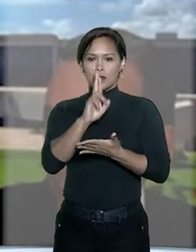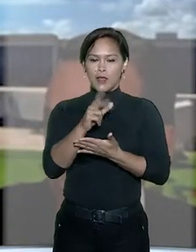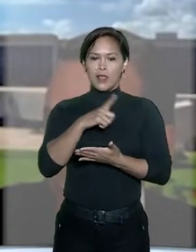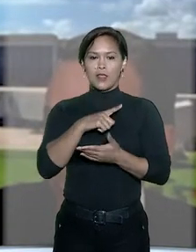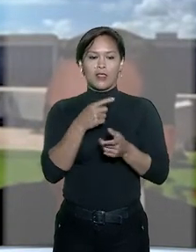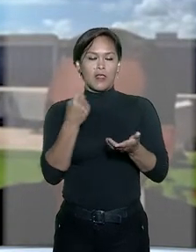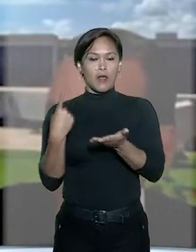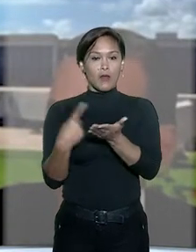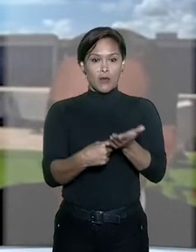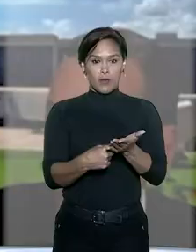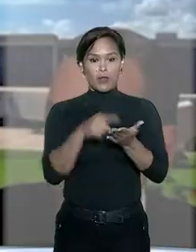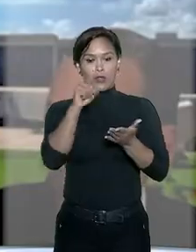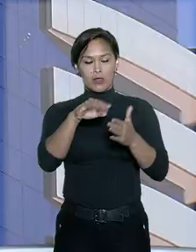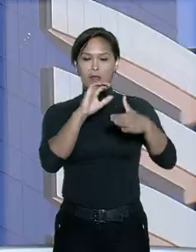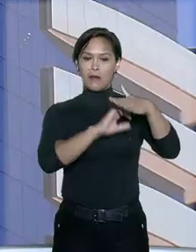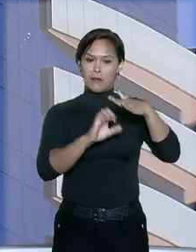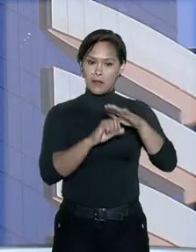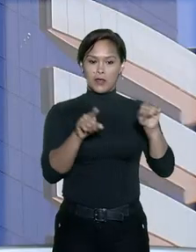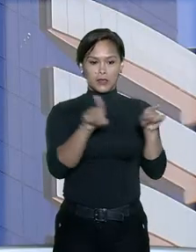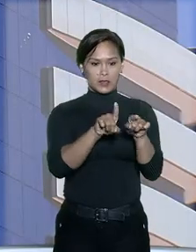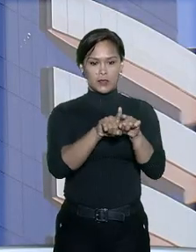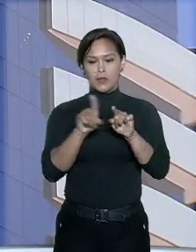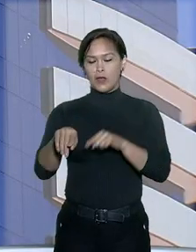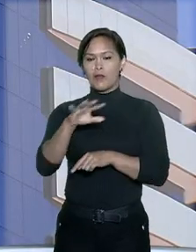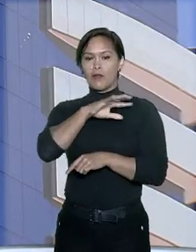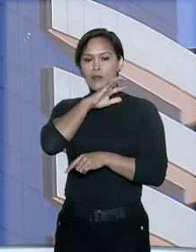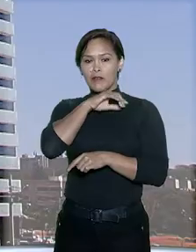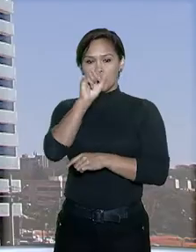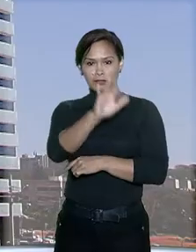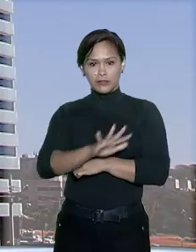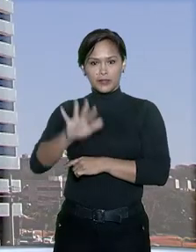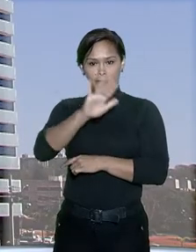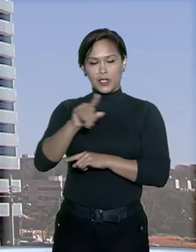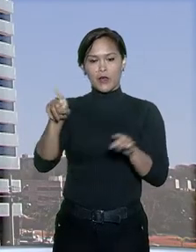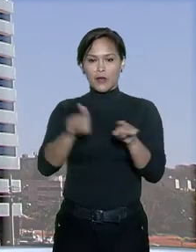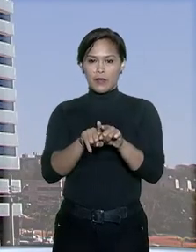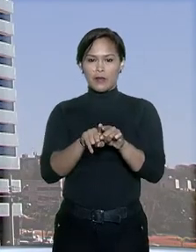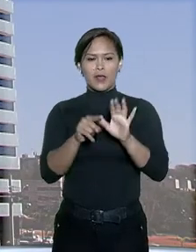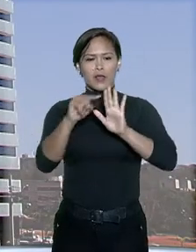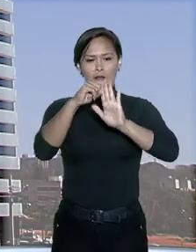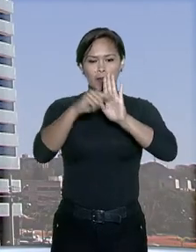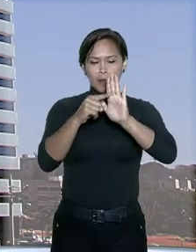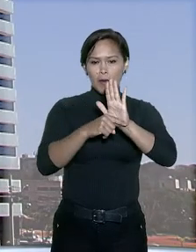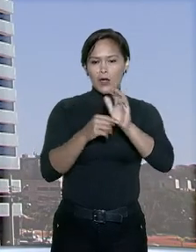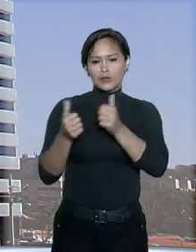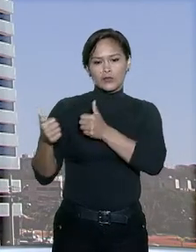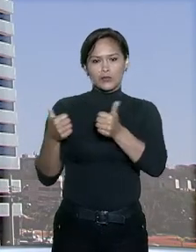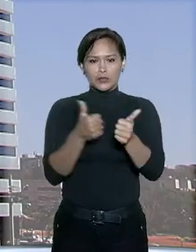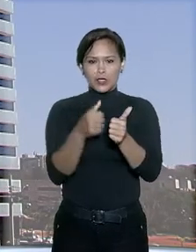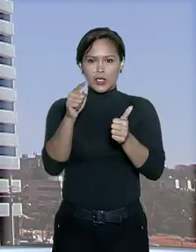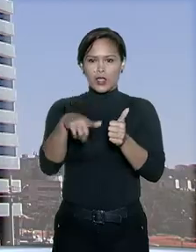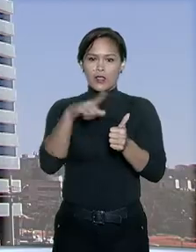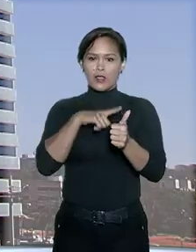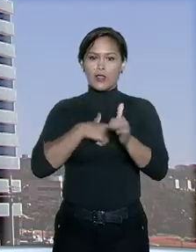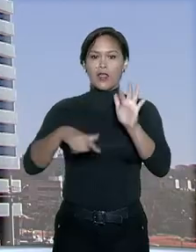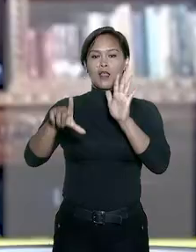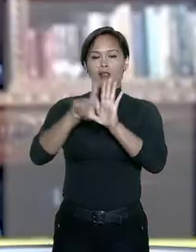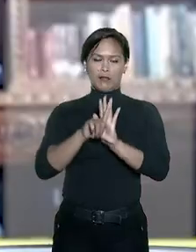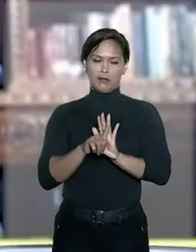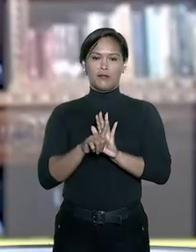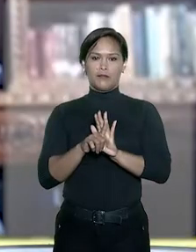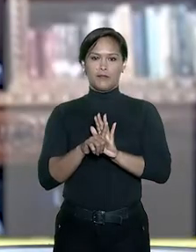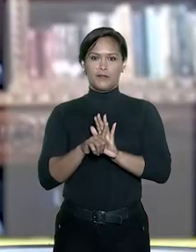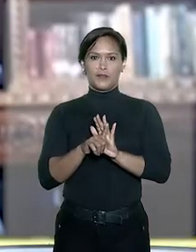concordância tanto da empresa quanto da Fazenda Nacional, além de atender as diretrizes estabelecidas na legislação.